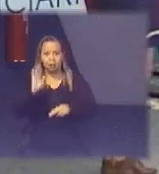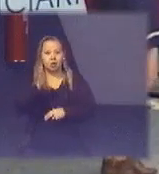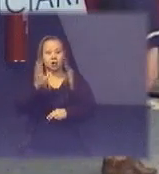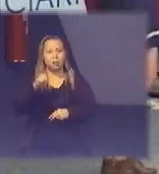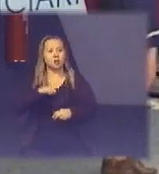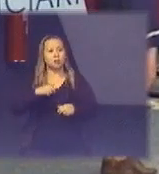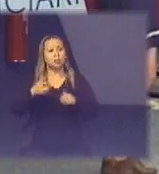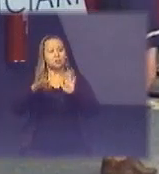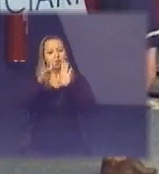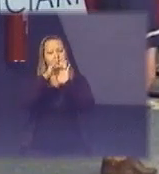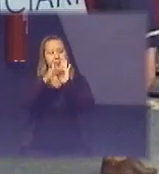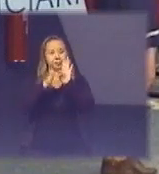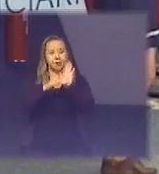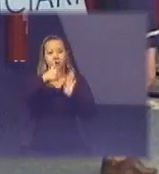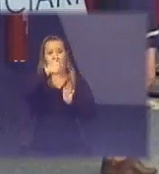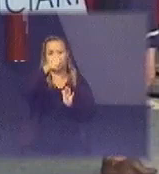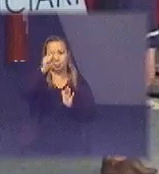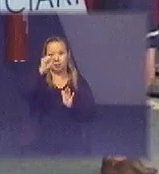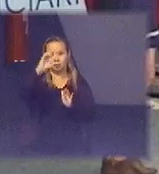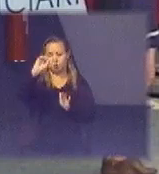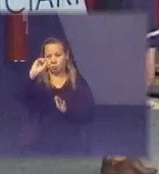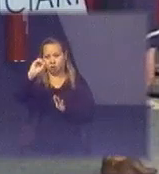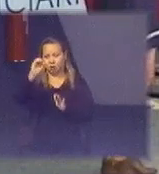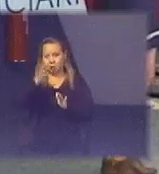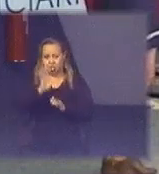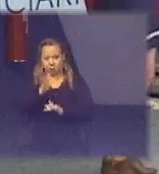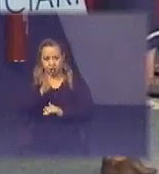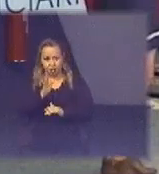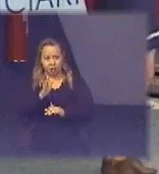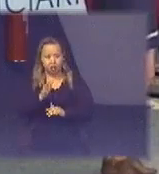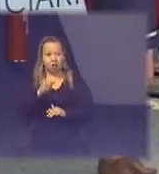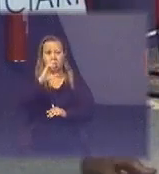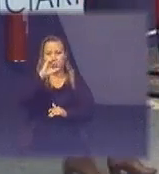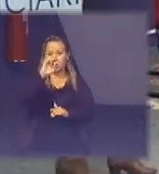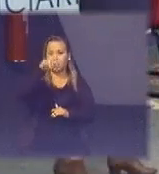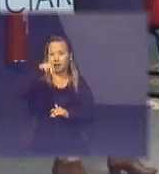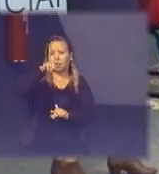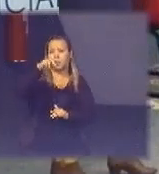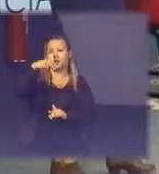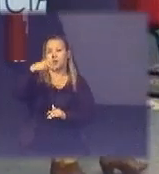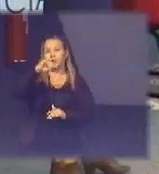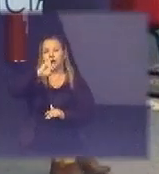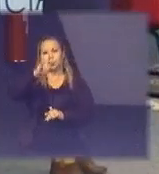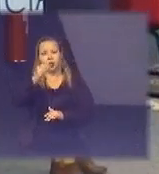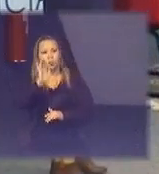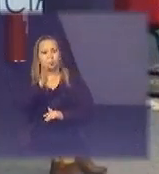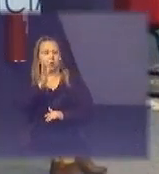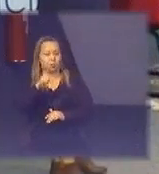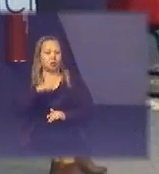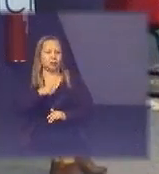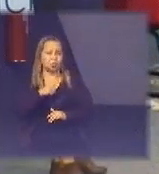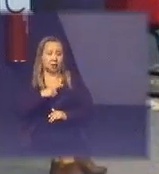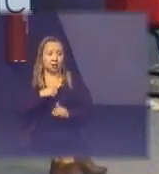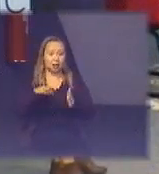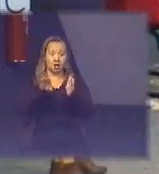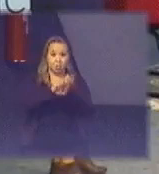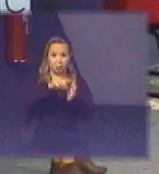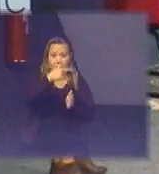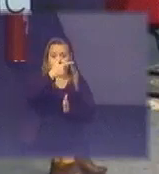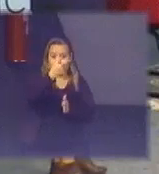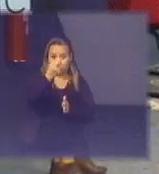180 com CNPJ com o KINAI correspondendo chegando a 220